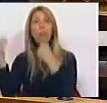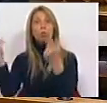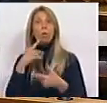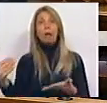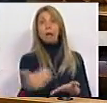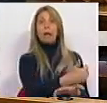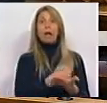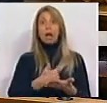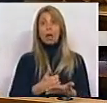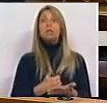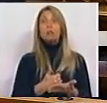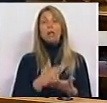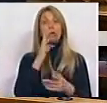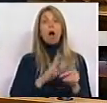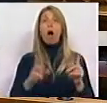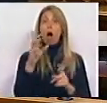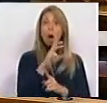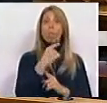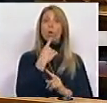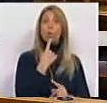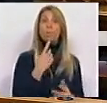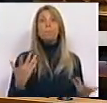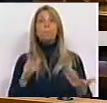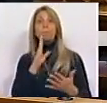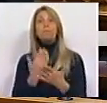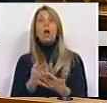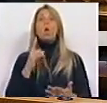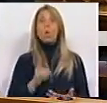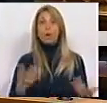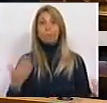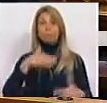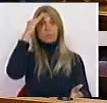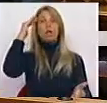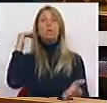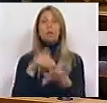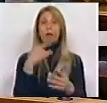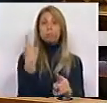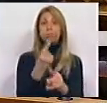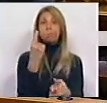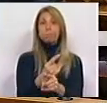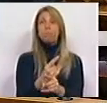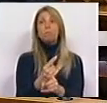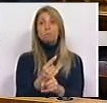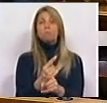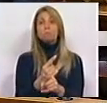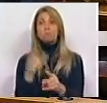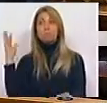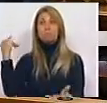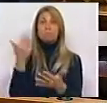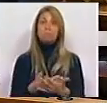significativamente. Isto leva-nos a que, portanto, os resultados se mantiveram depois deste tempo todo